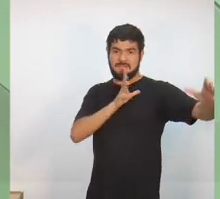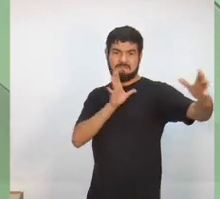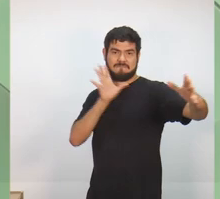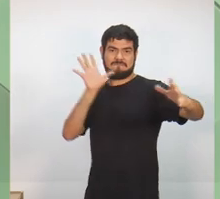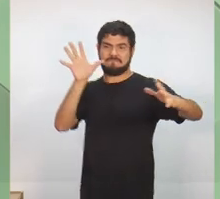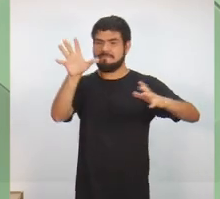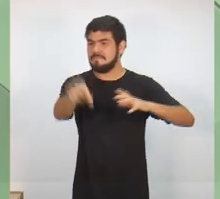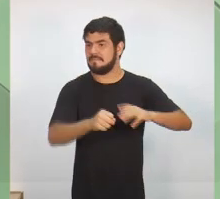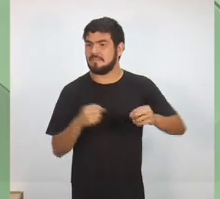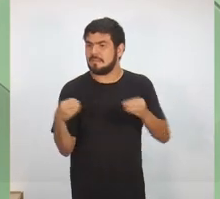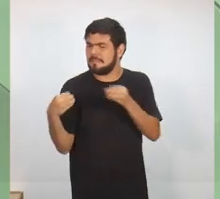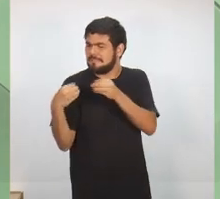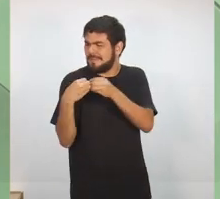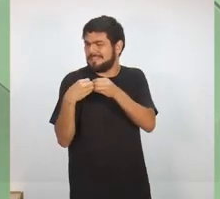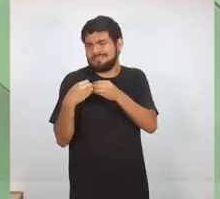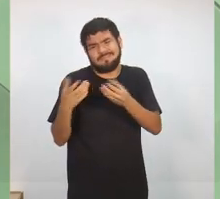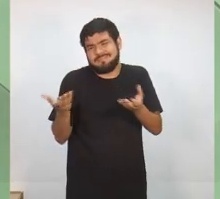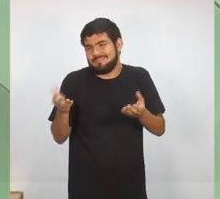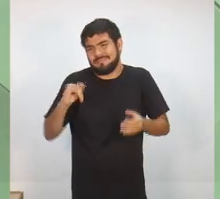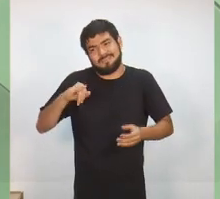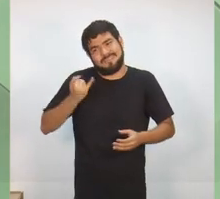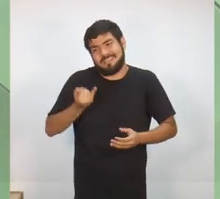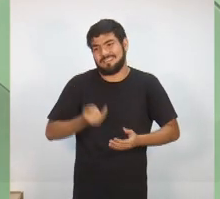diminui o cerco contra os suspeitos.